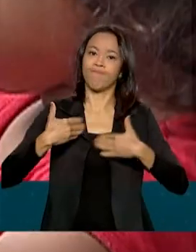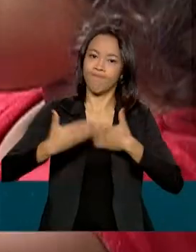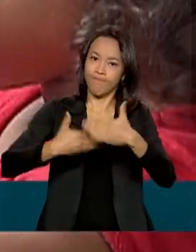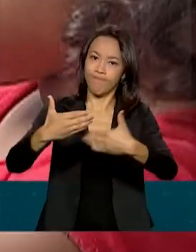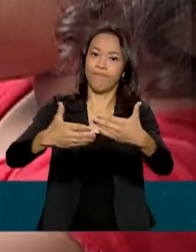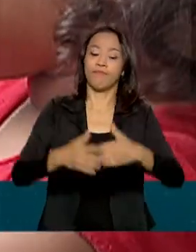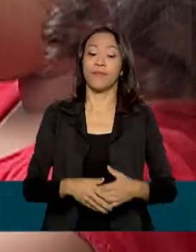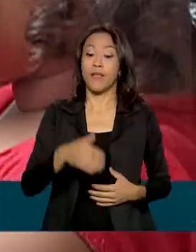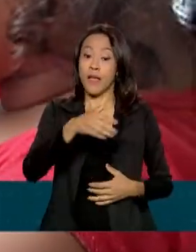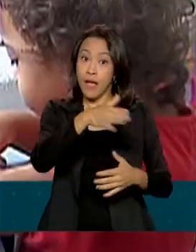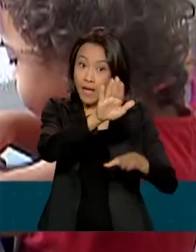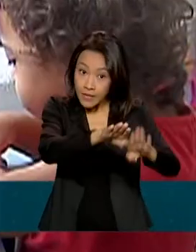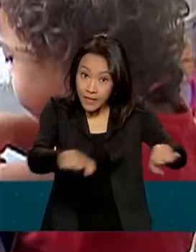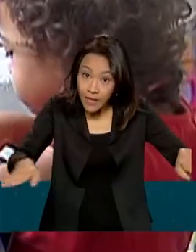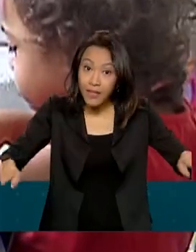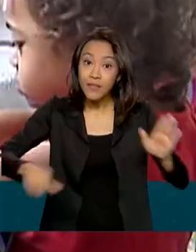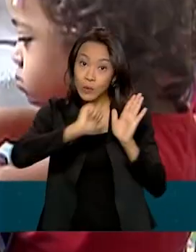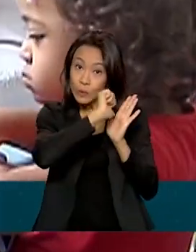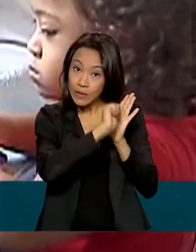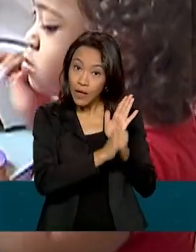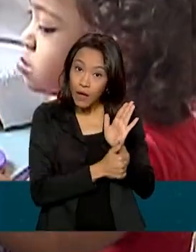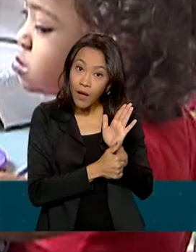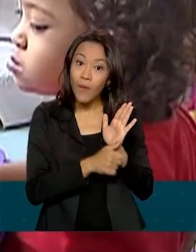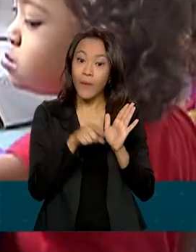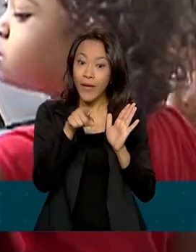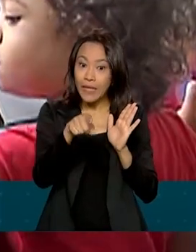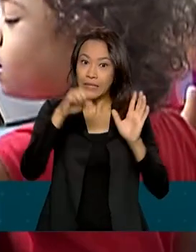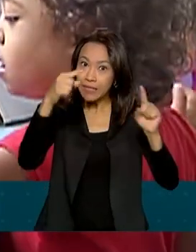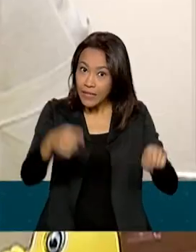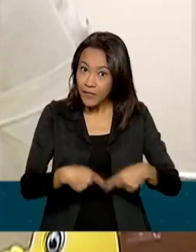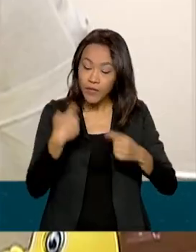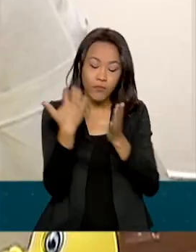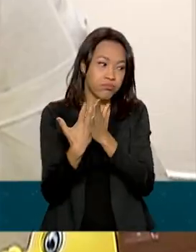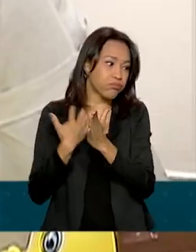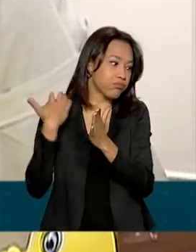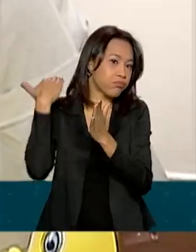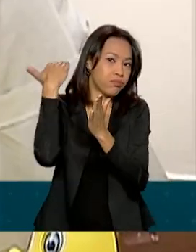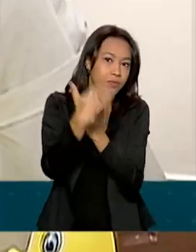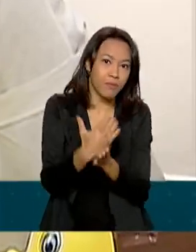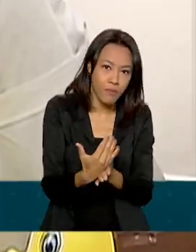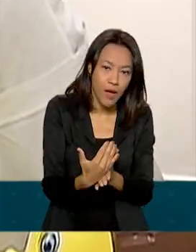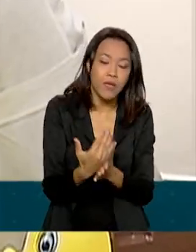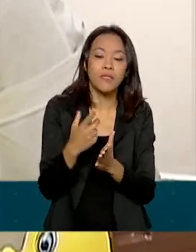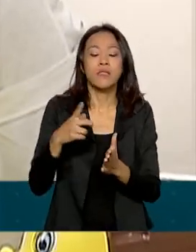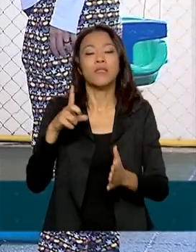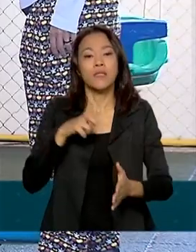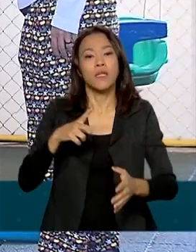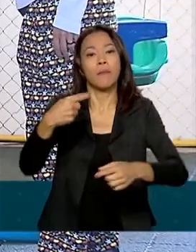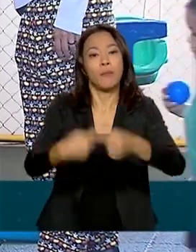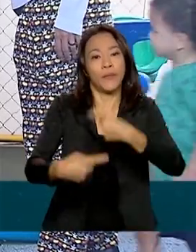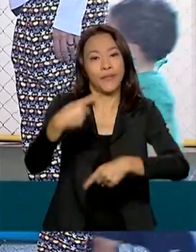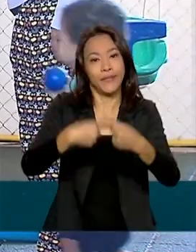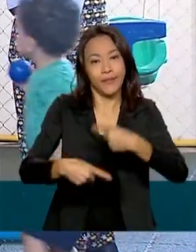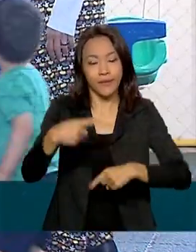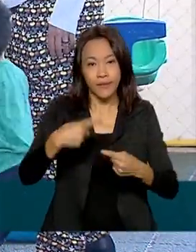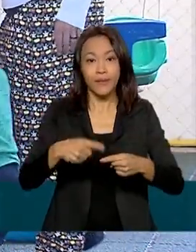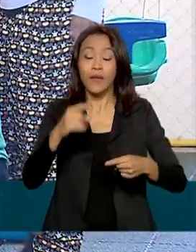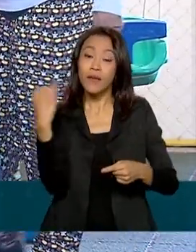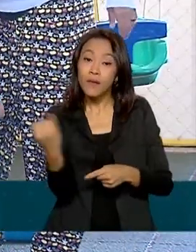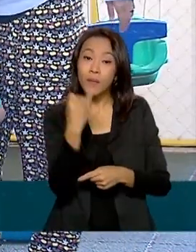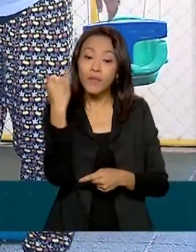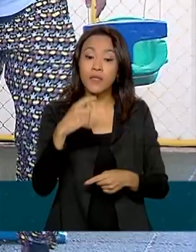as crianças com síndrome de Down, esse desafio é ainda maior. Além de políticas públicas, é fundamental